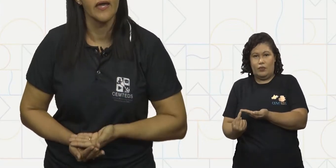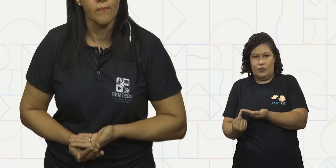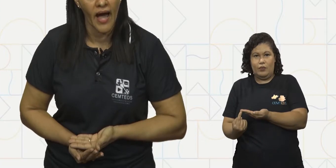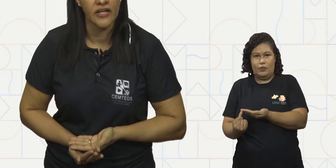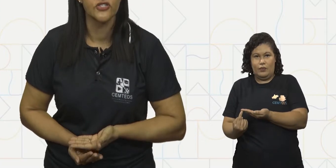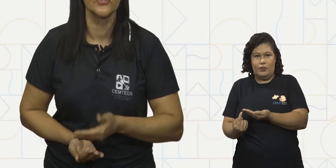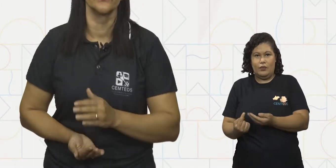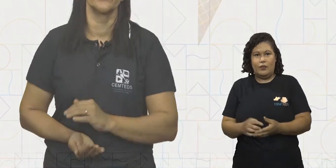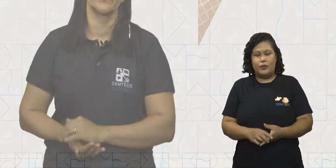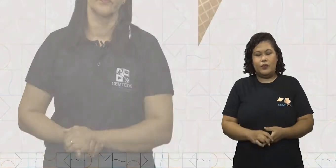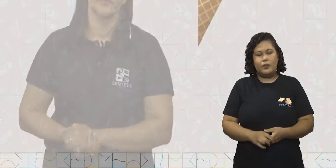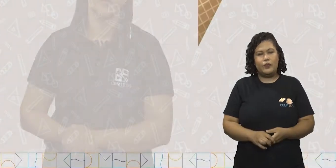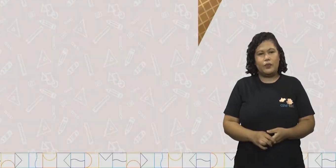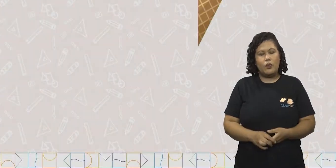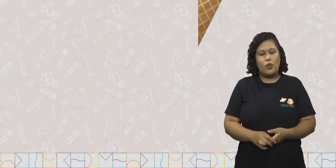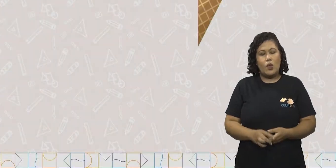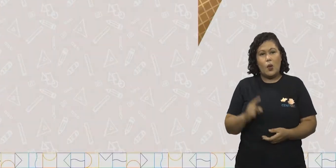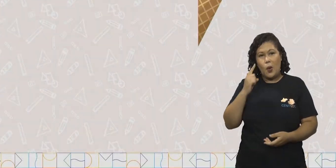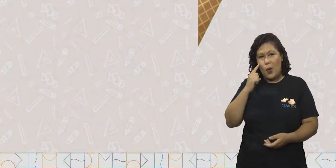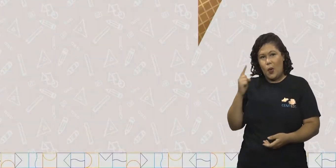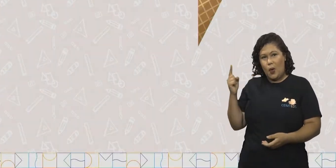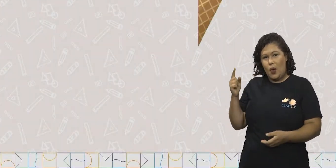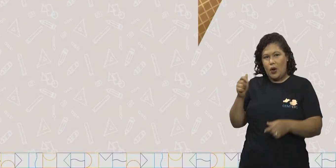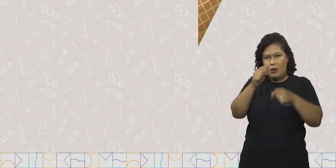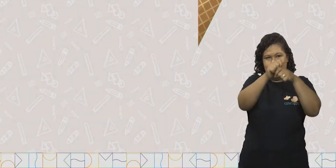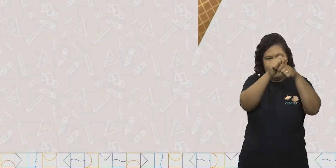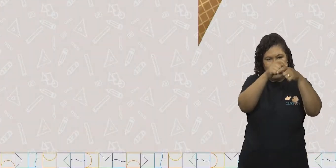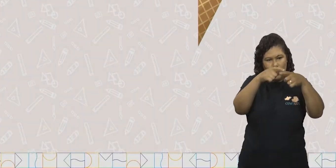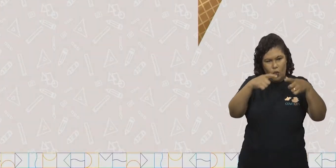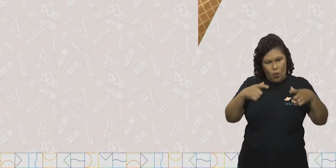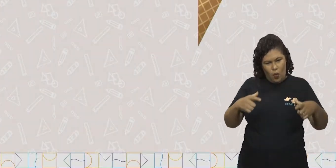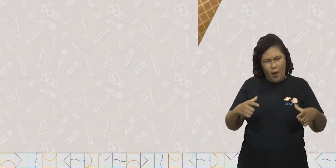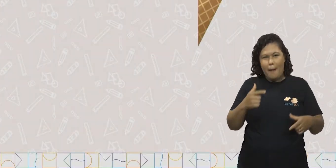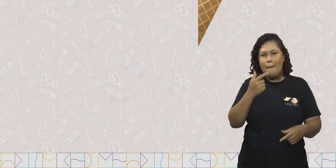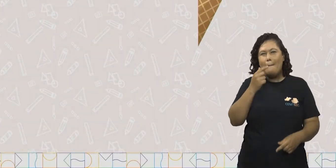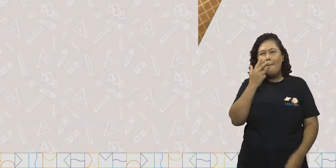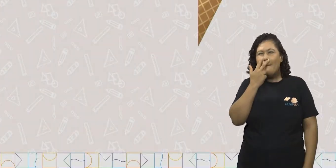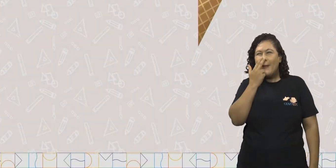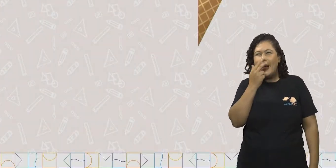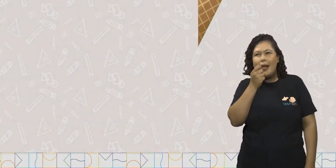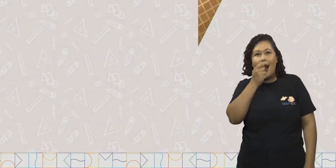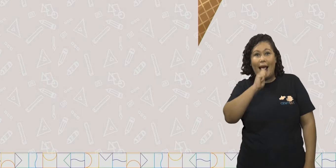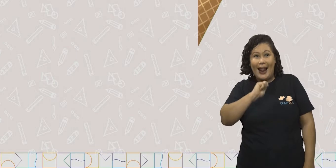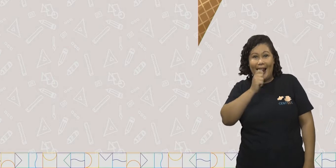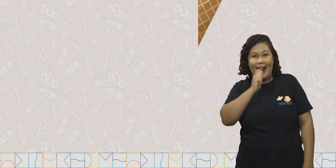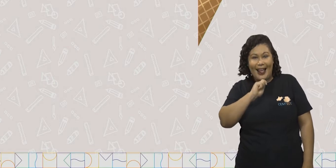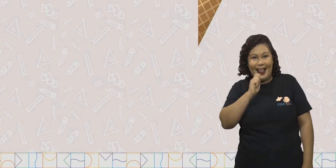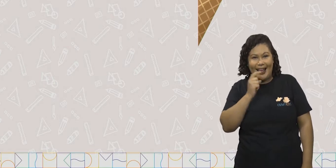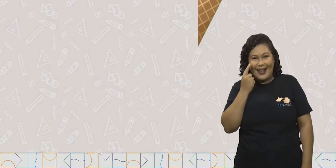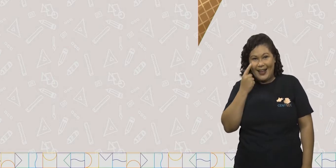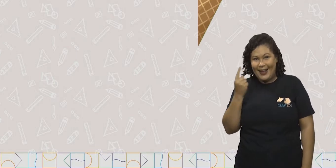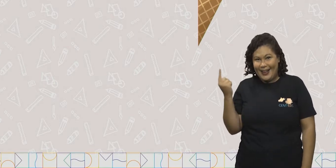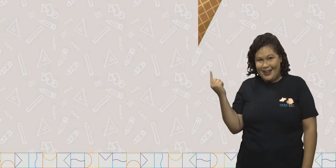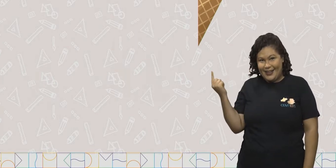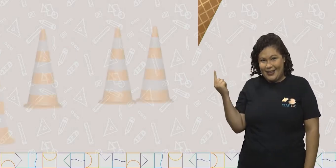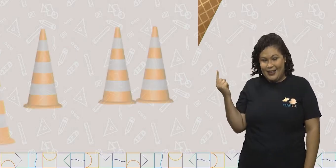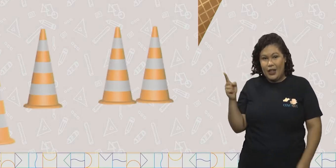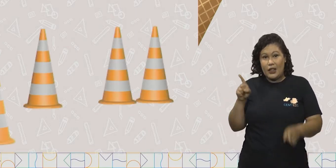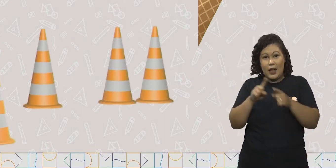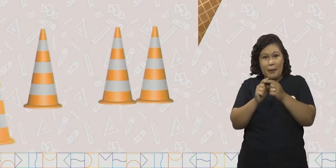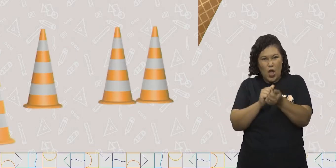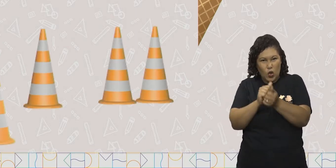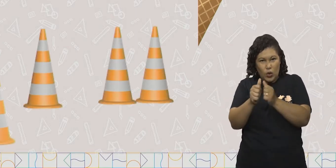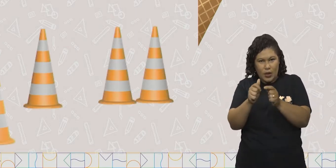outra embaixo. O cone se parece com a casquinha do sorvete, o cone do